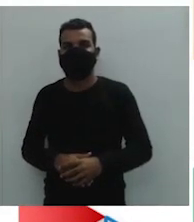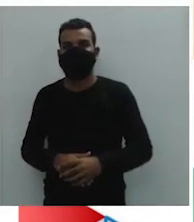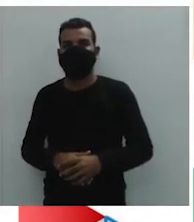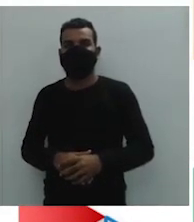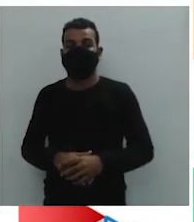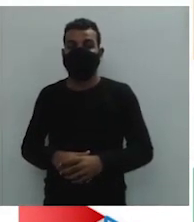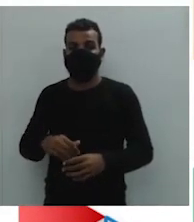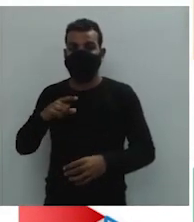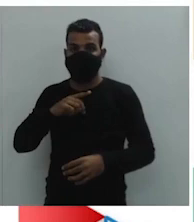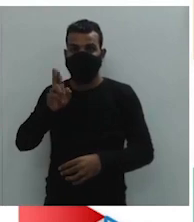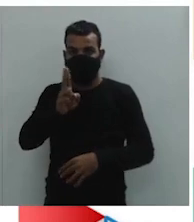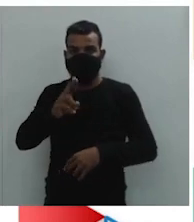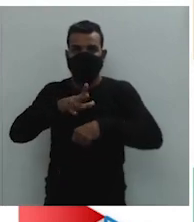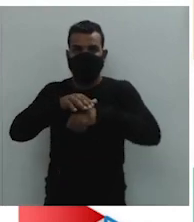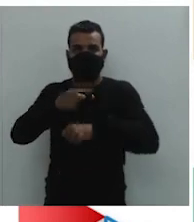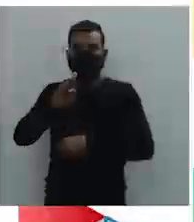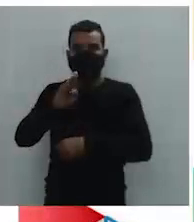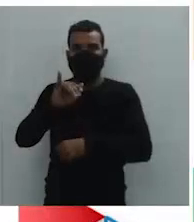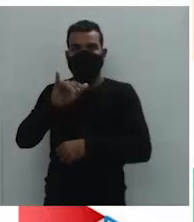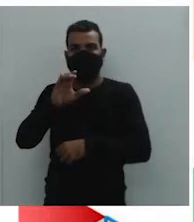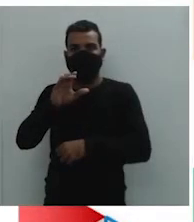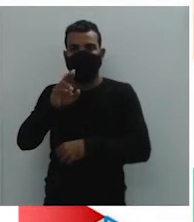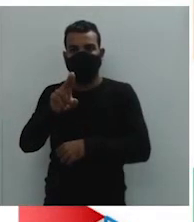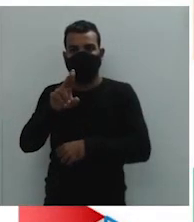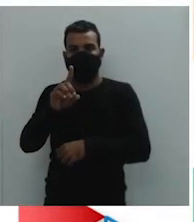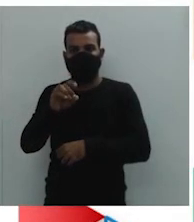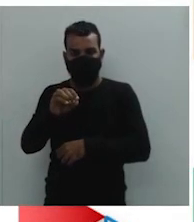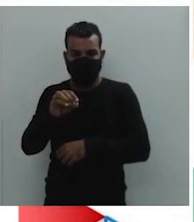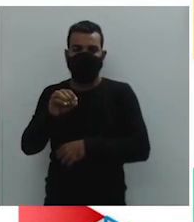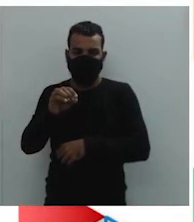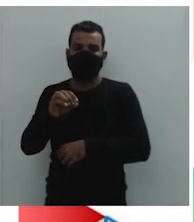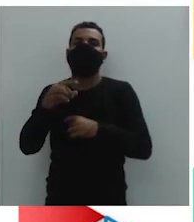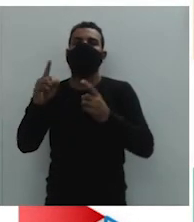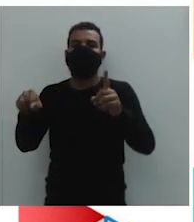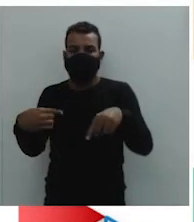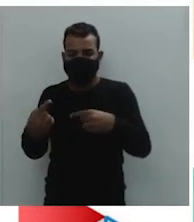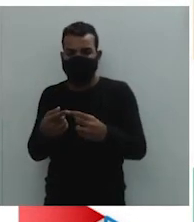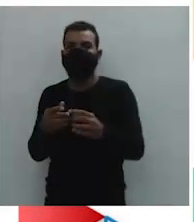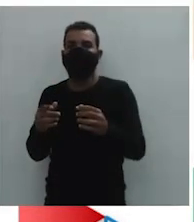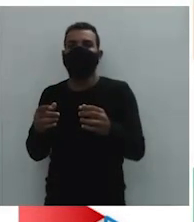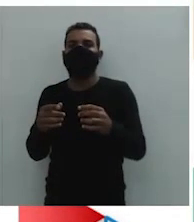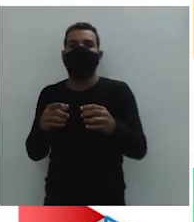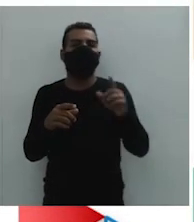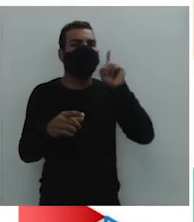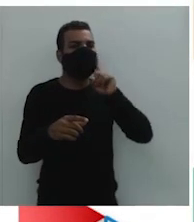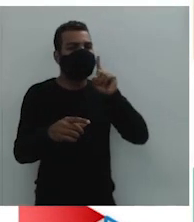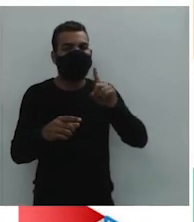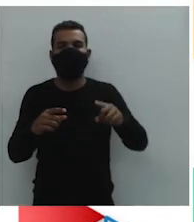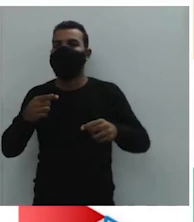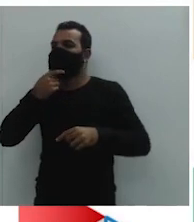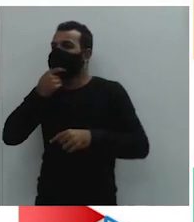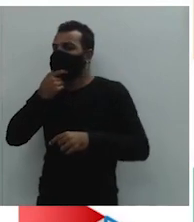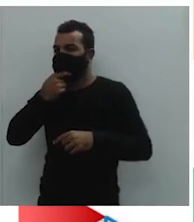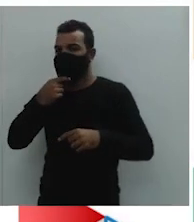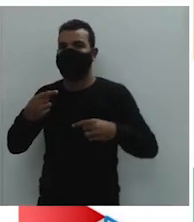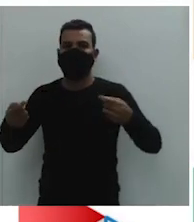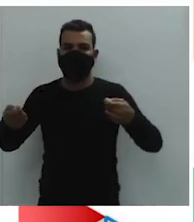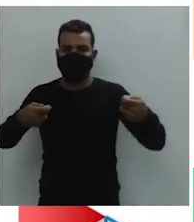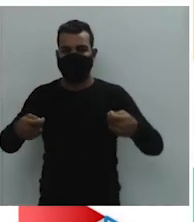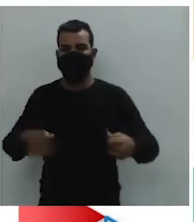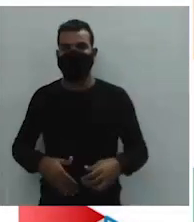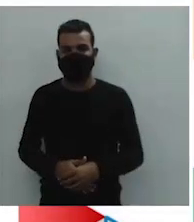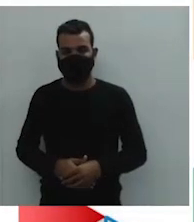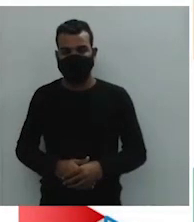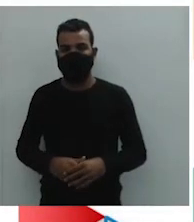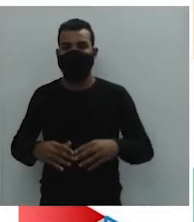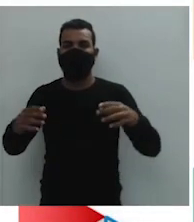chamada de bicudo, e a restauração do comércio entre a Inglaterra e os Estados Unidos, na América, né, que puseram fim